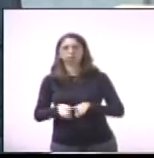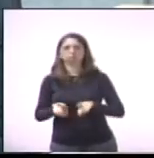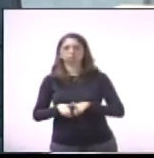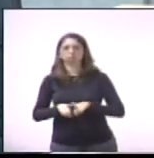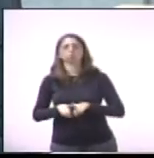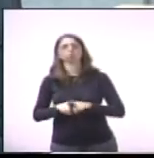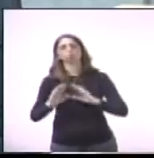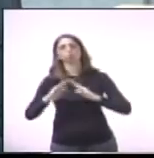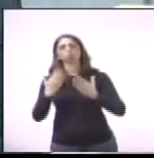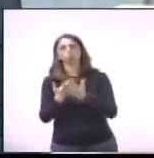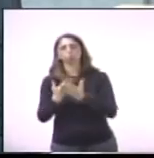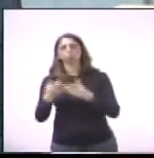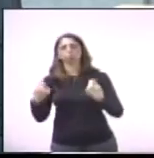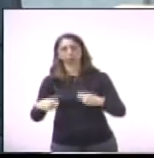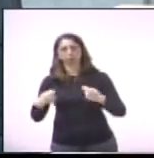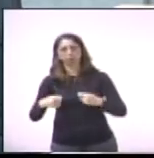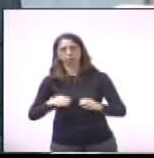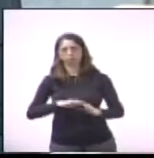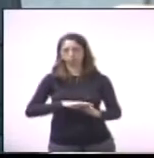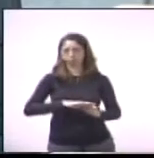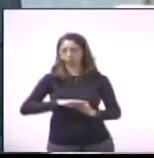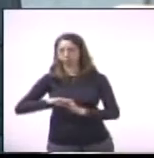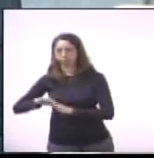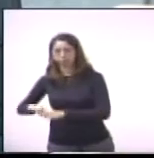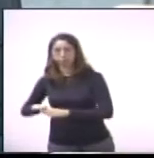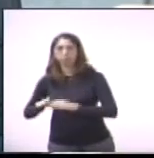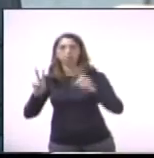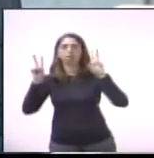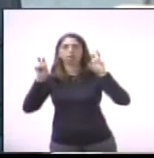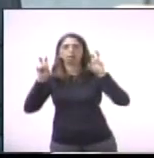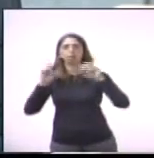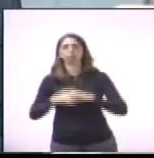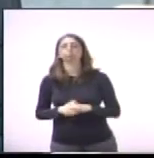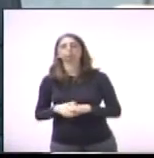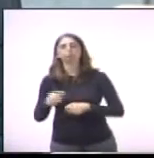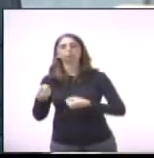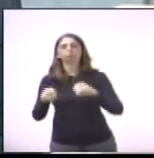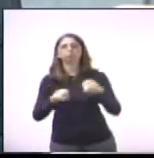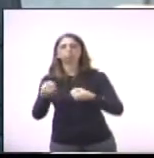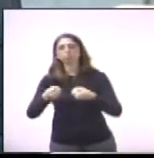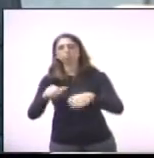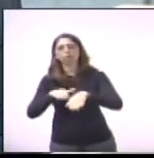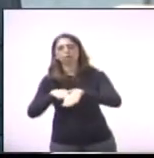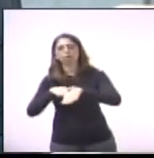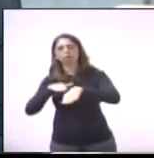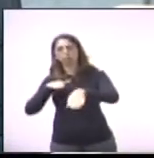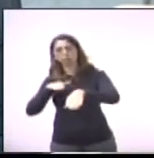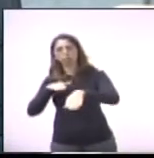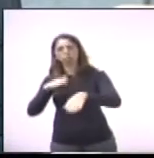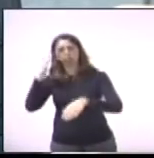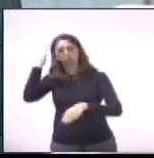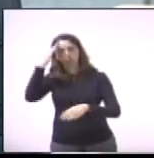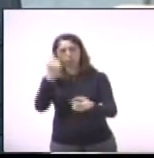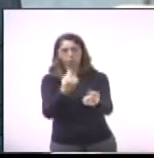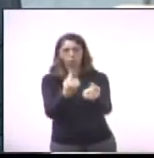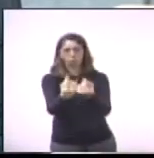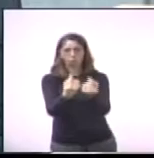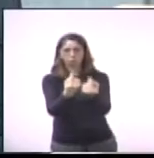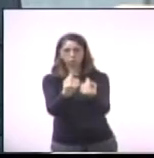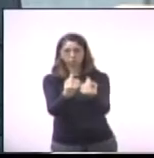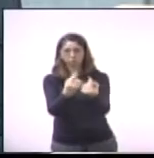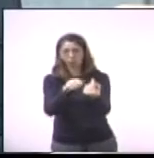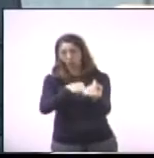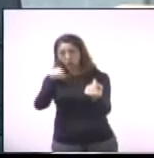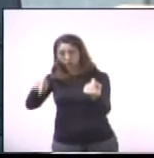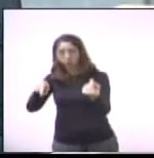não só na ponte, está caótico também, a entrada ali para Betel, aquela parte que as pessoas precisam ir de